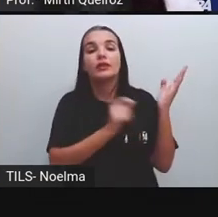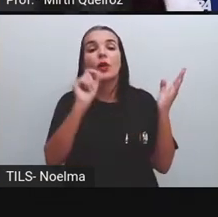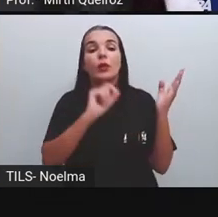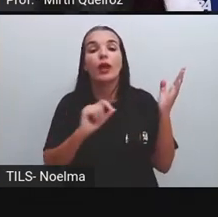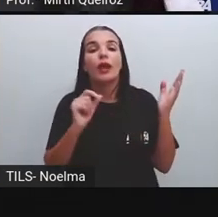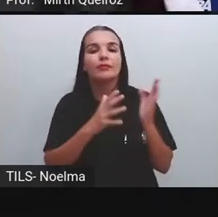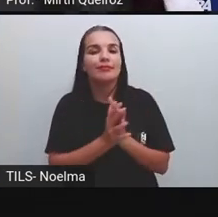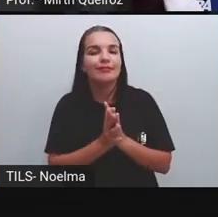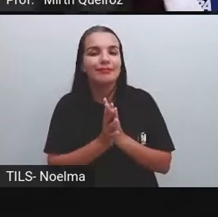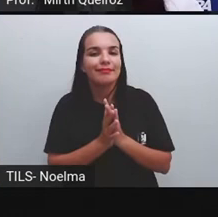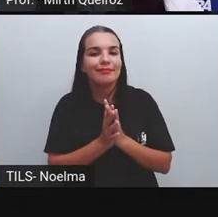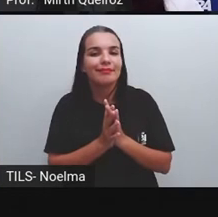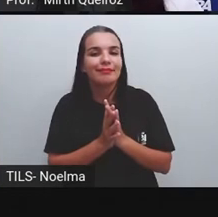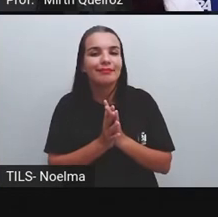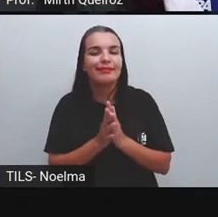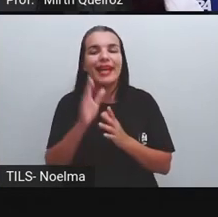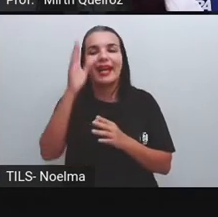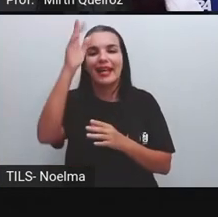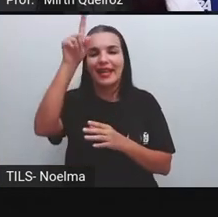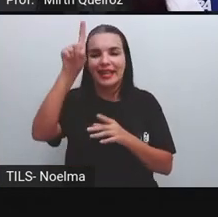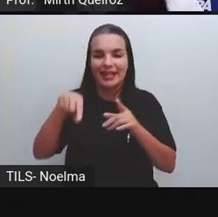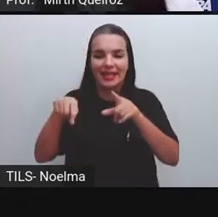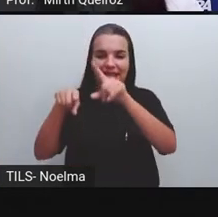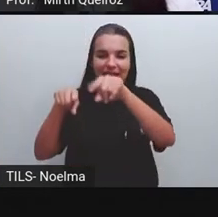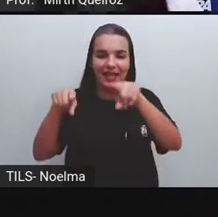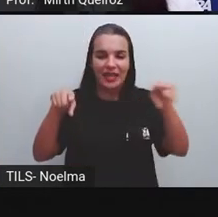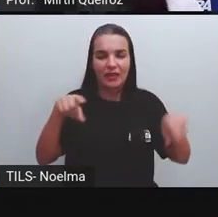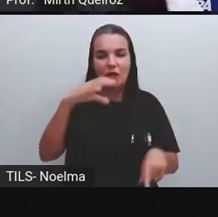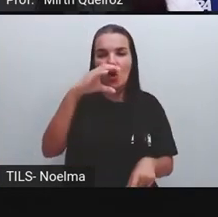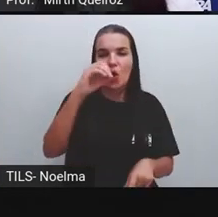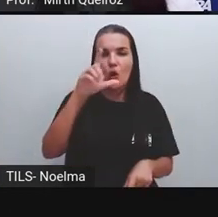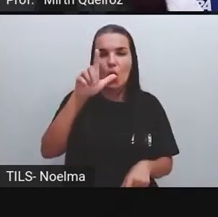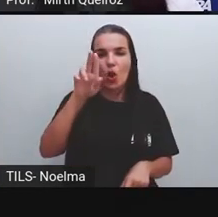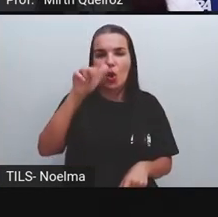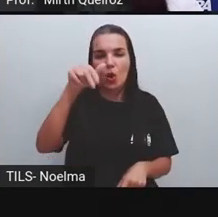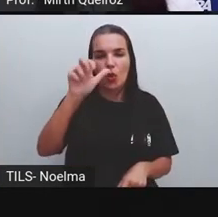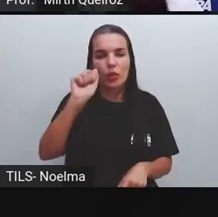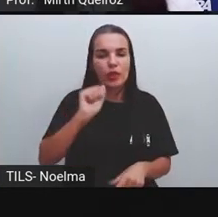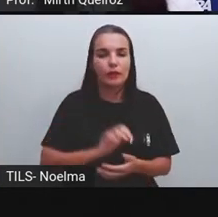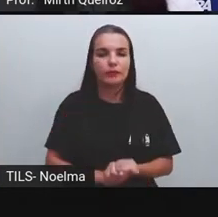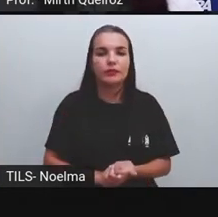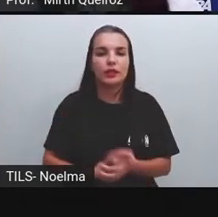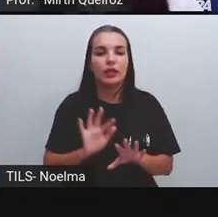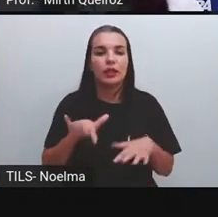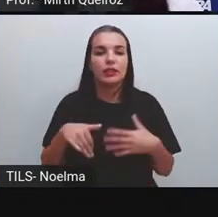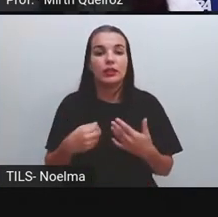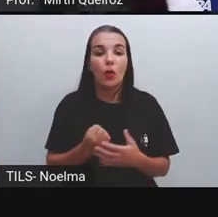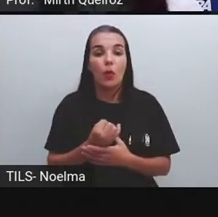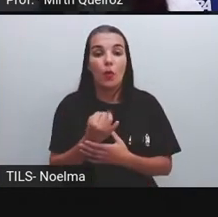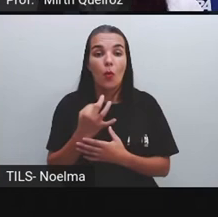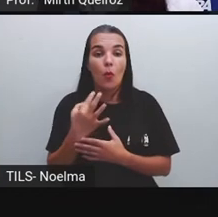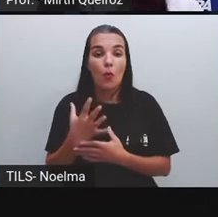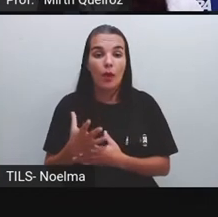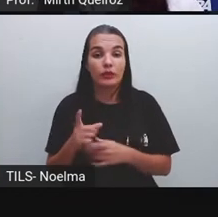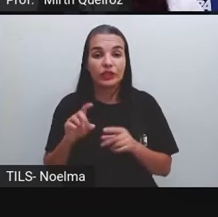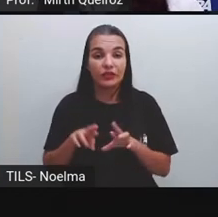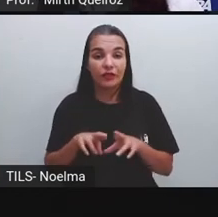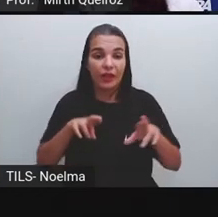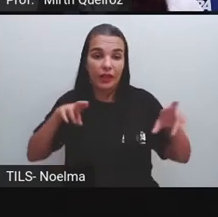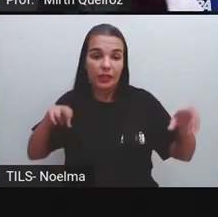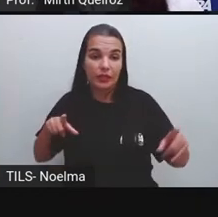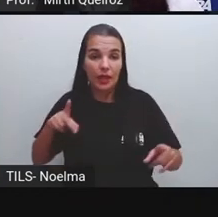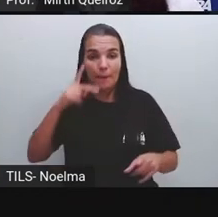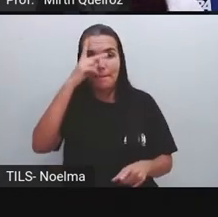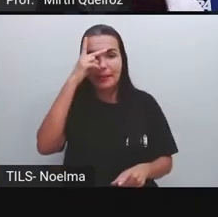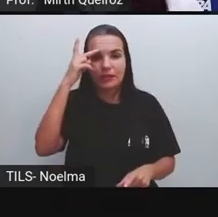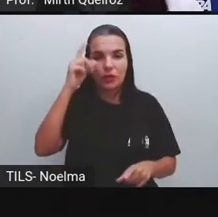gráfico de coluna. E qual a diferença entre as pessoas que escolheram bicicleta e avião? Olha